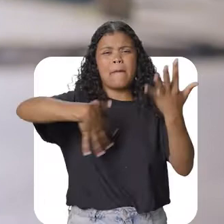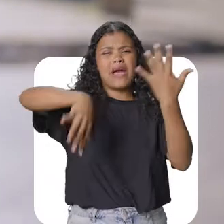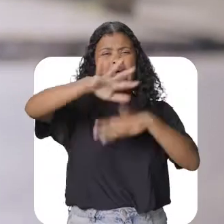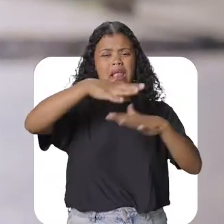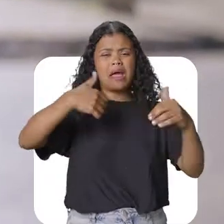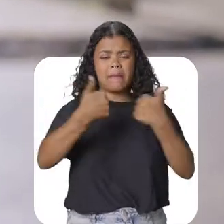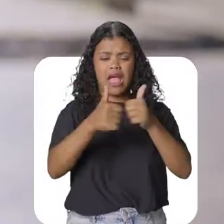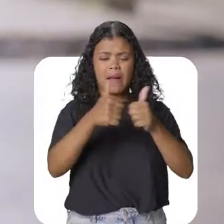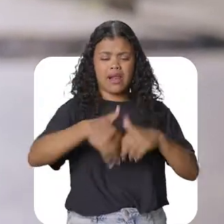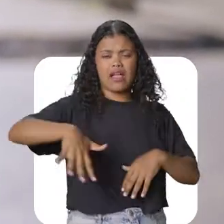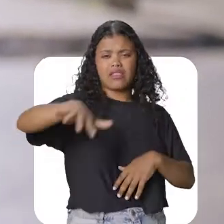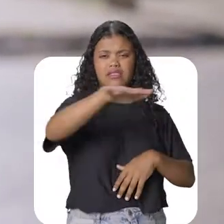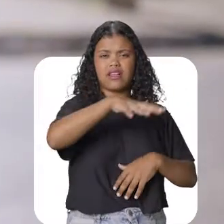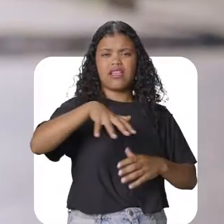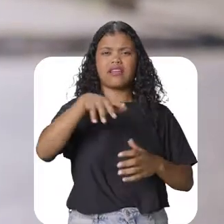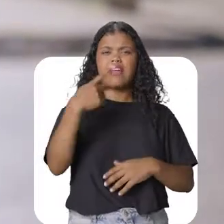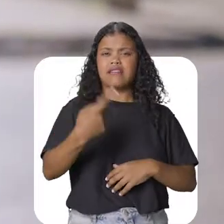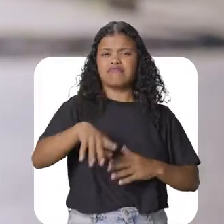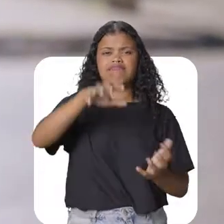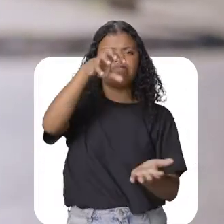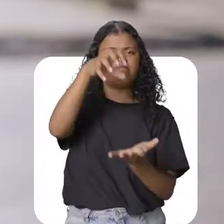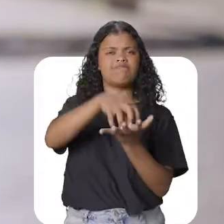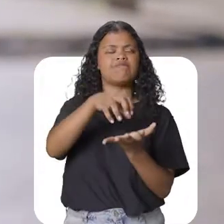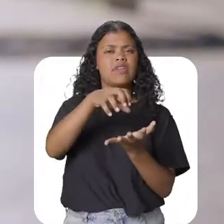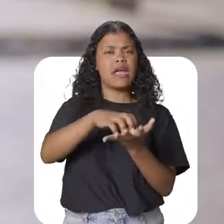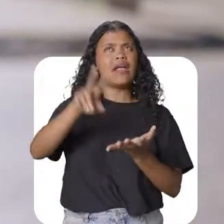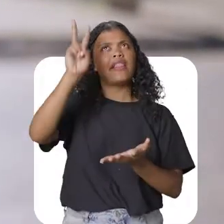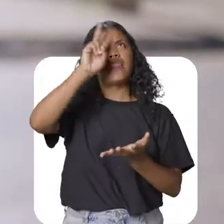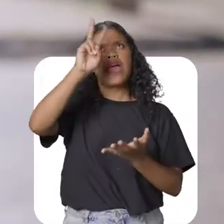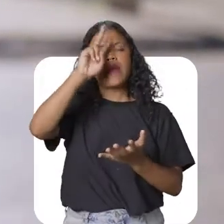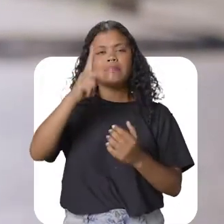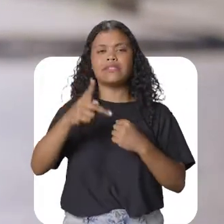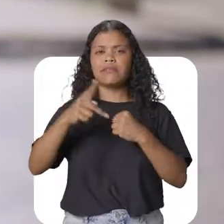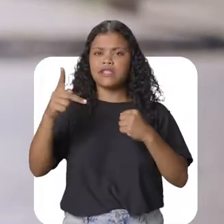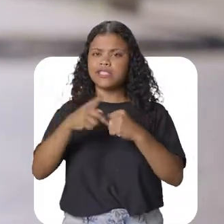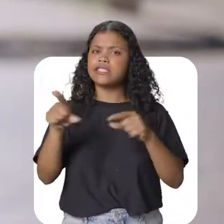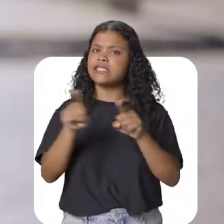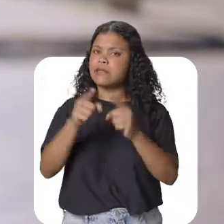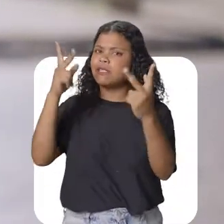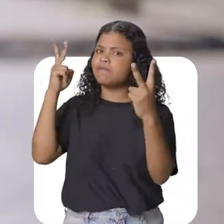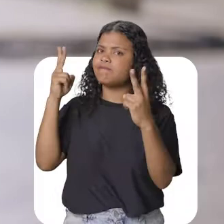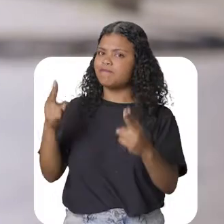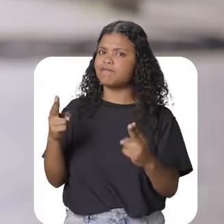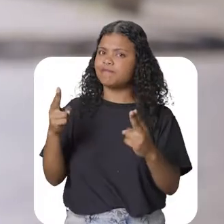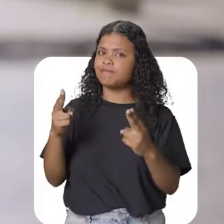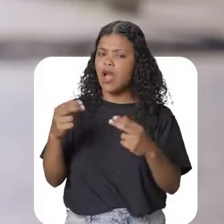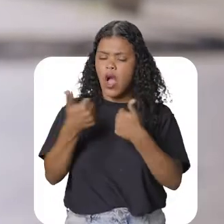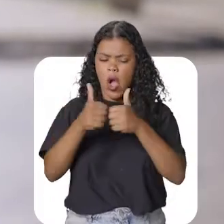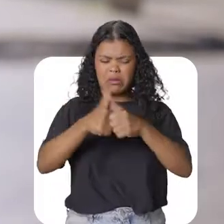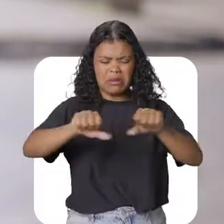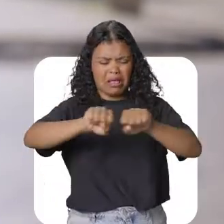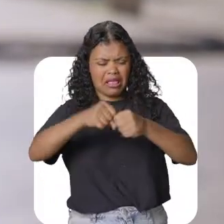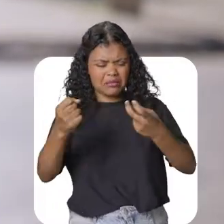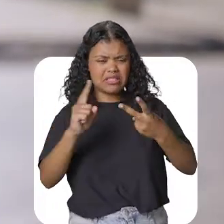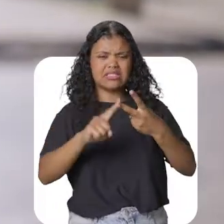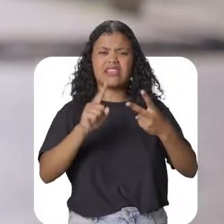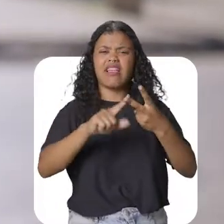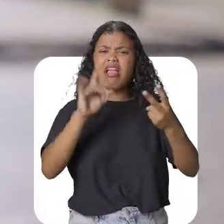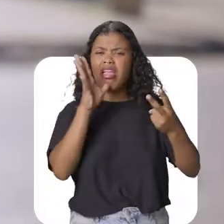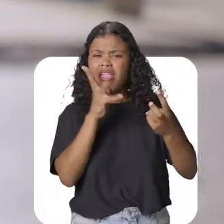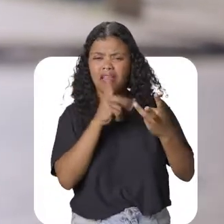transporte público da região metropolitana me lembra que Petrolina também já foi assim. Ônibus caindo aos pedaços,